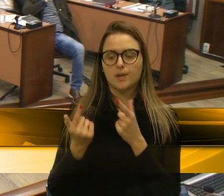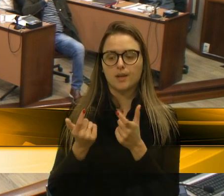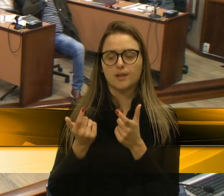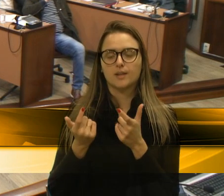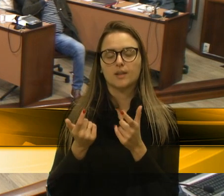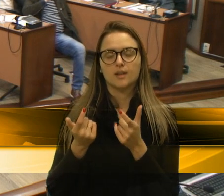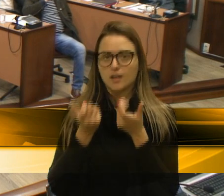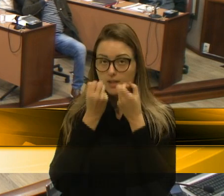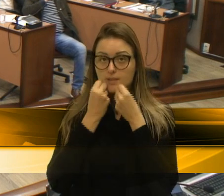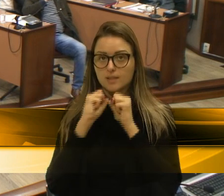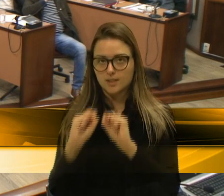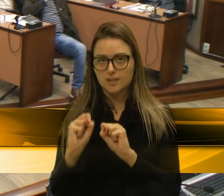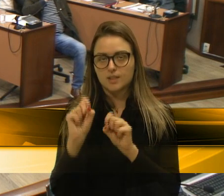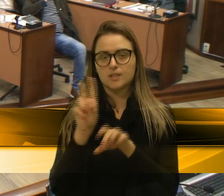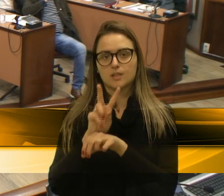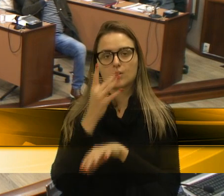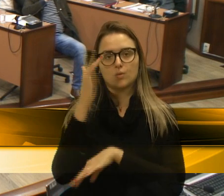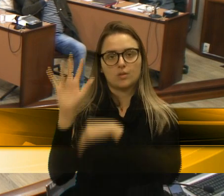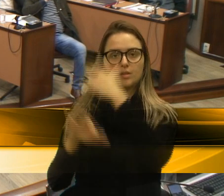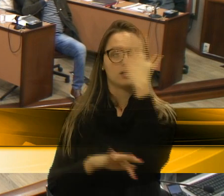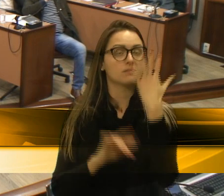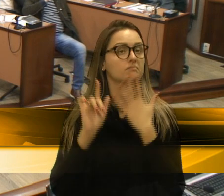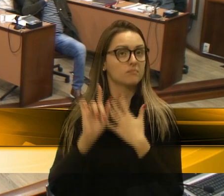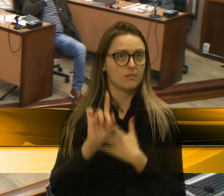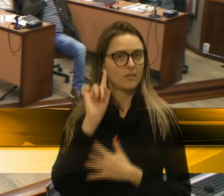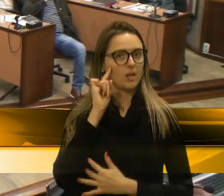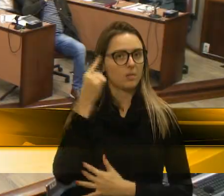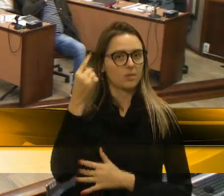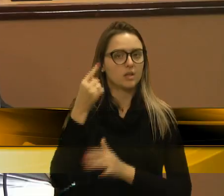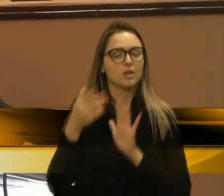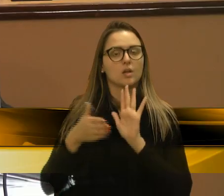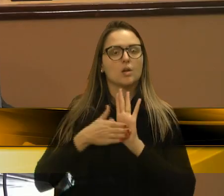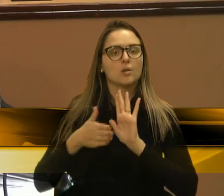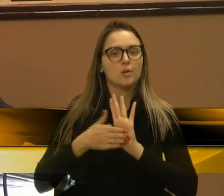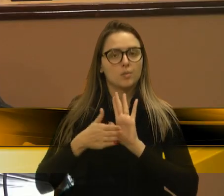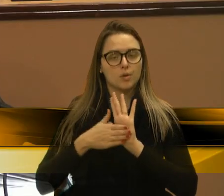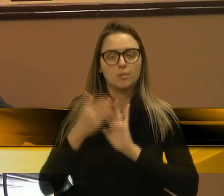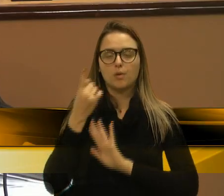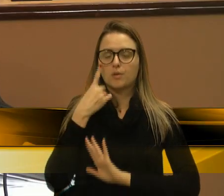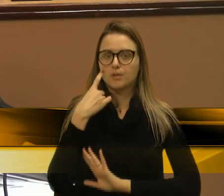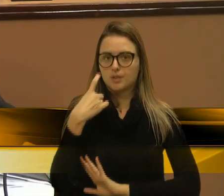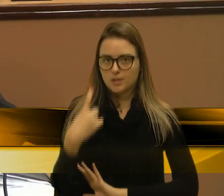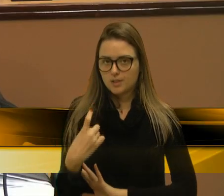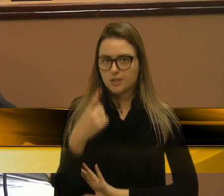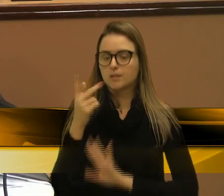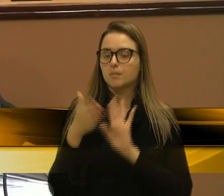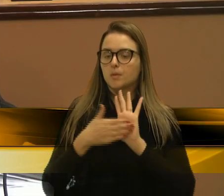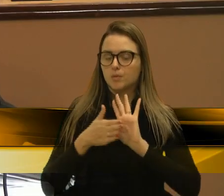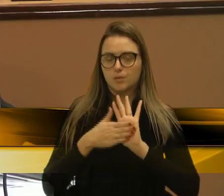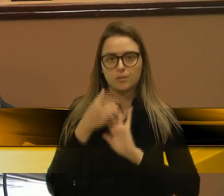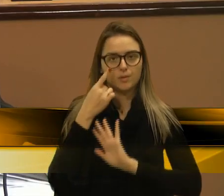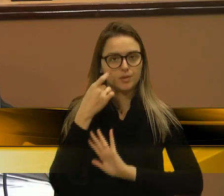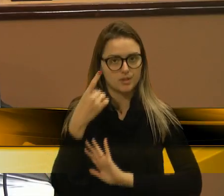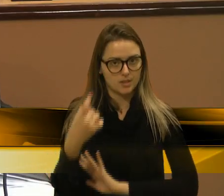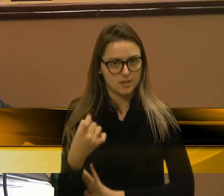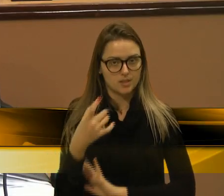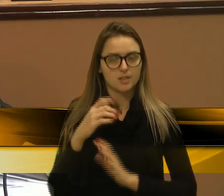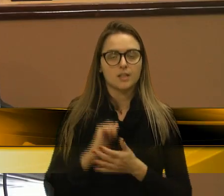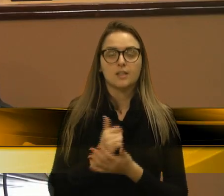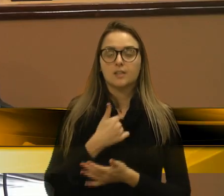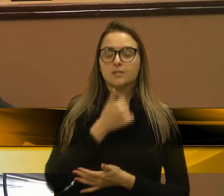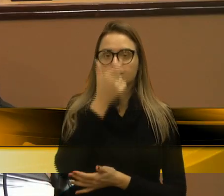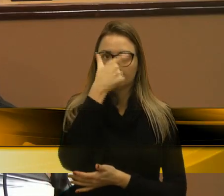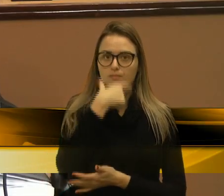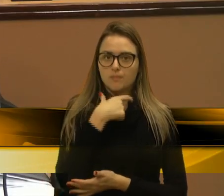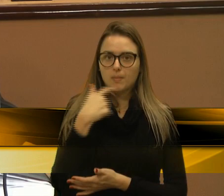enfim, mas eu vejo assim, que é uma iniciativa, bastante interessante, a questão, acho que a gente tem que